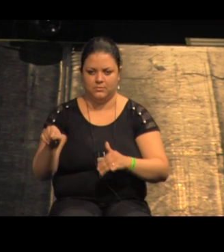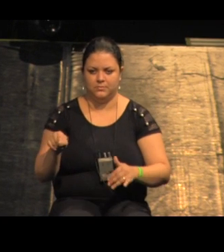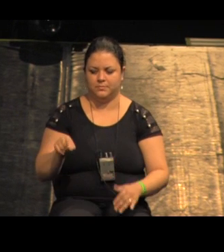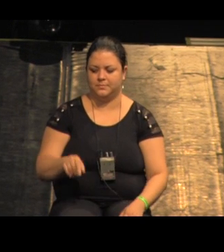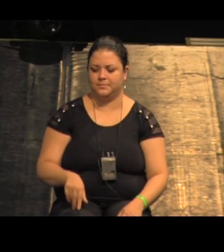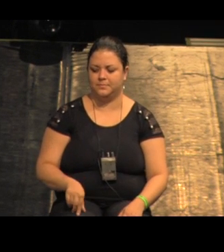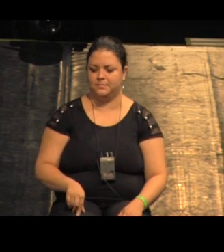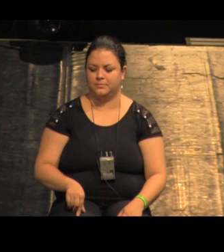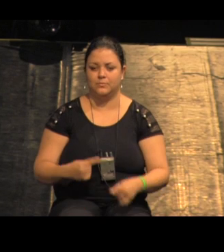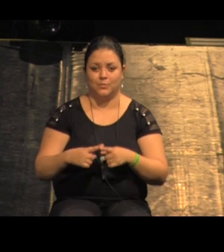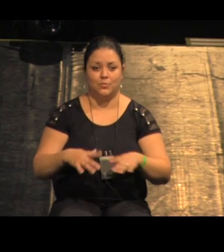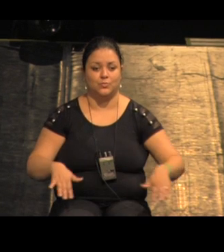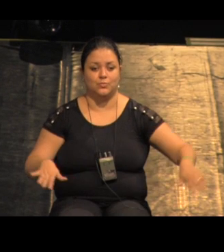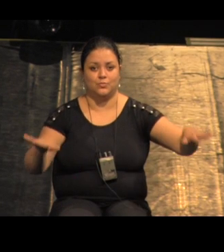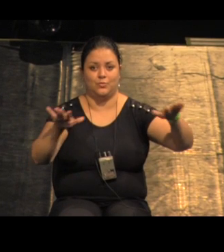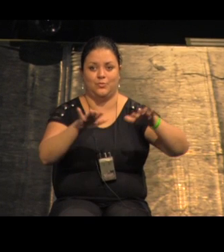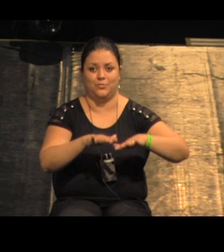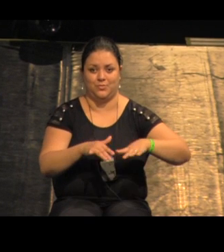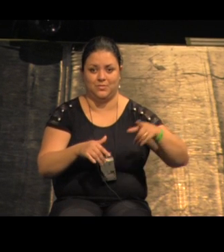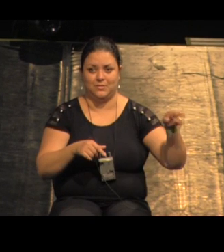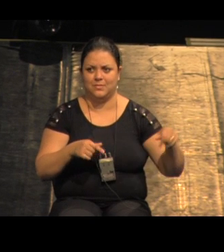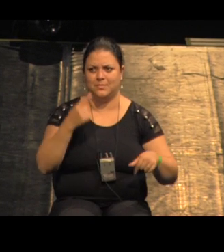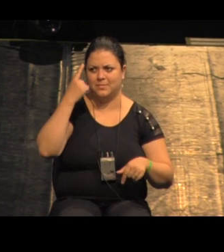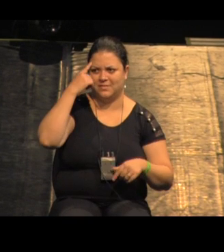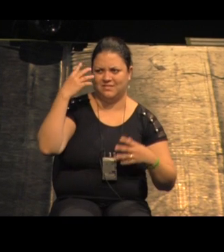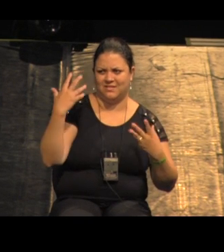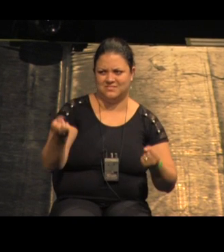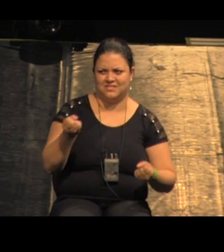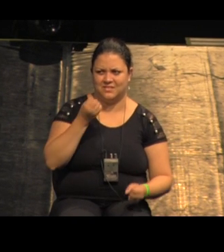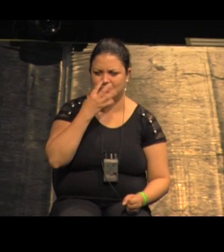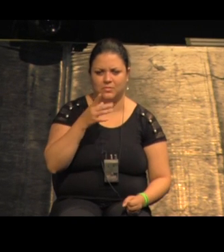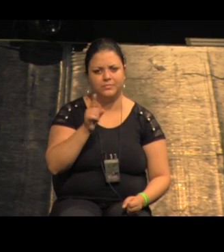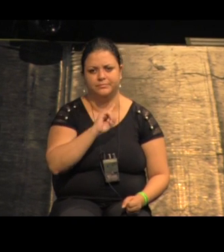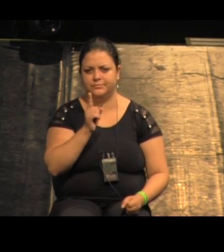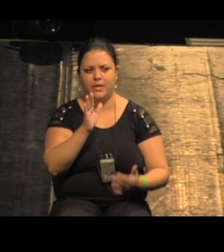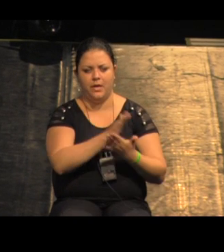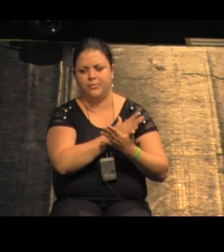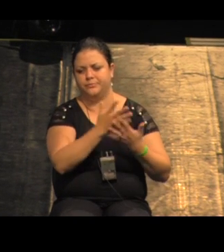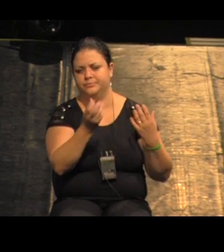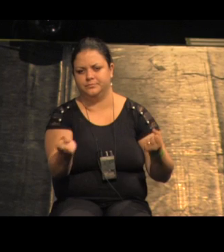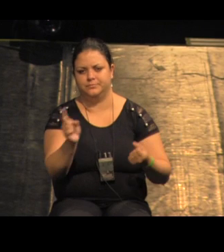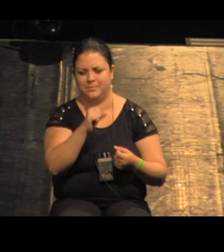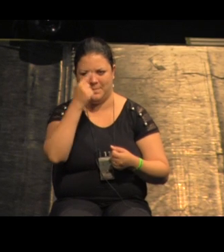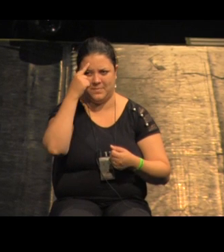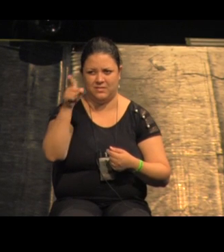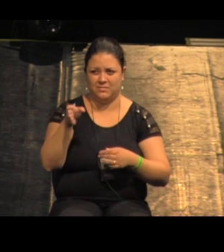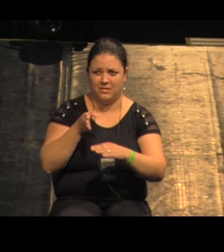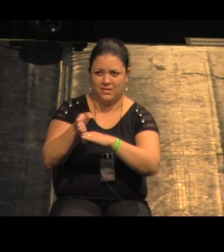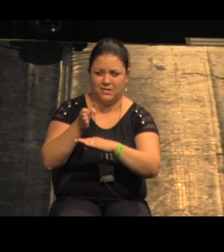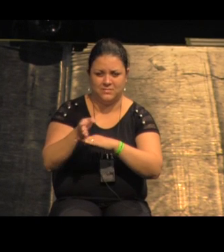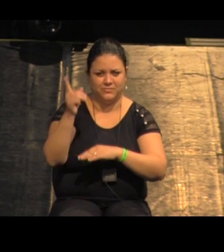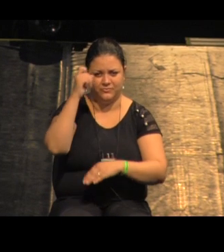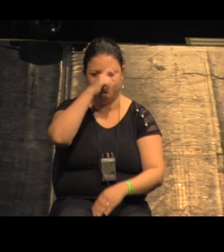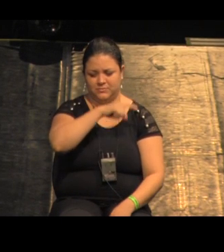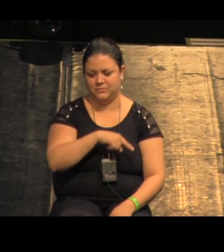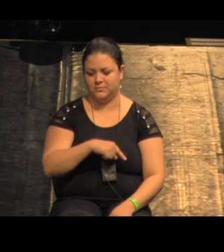polêmico porque nem todos da comunidade achavam que era bom melhorar a acessibilidade certamente o pessoal que vende